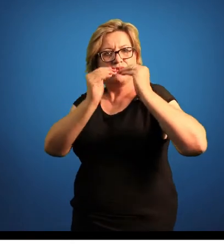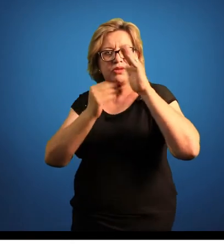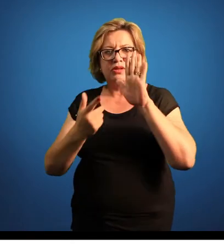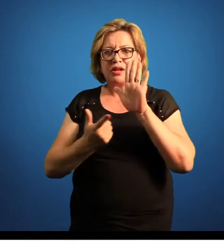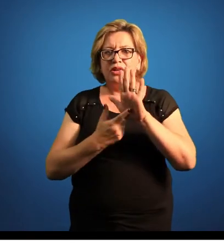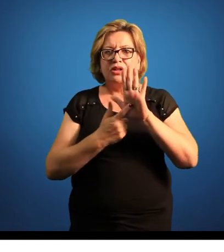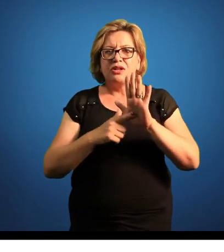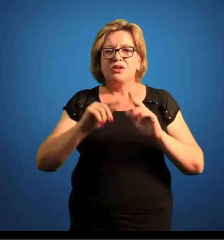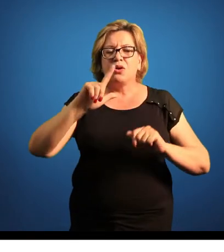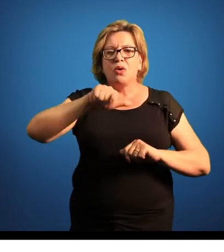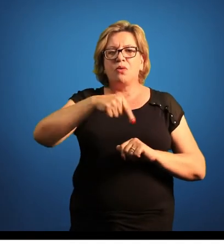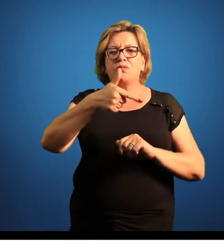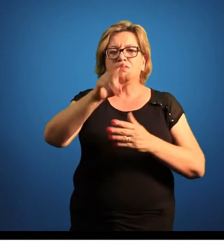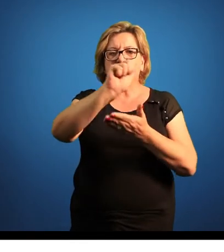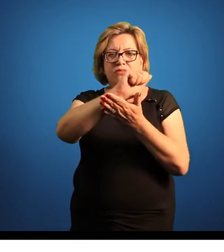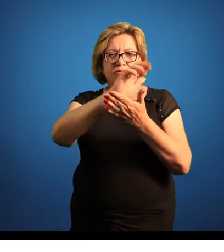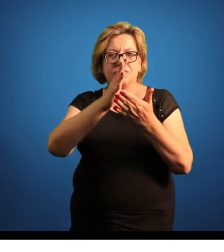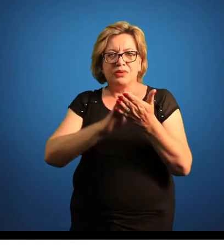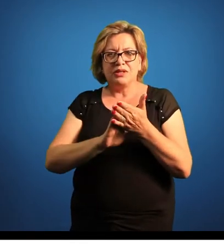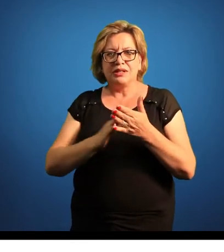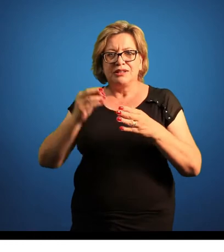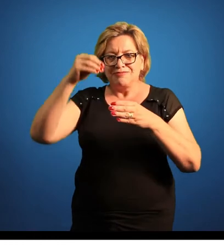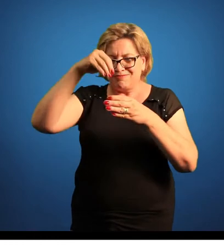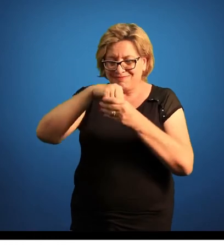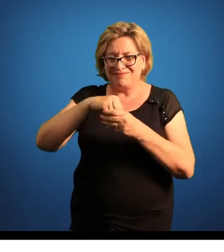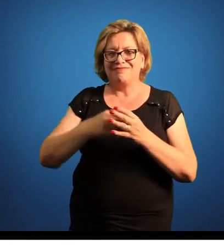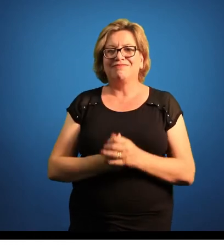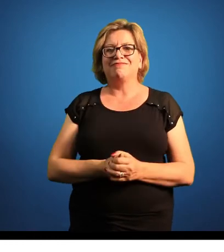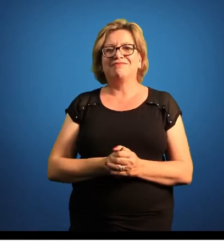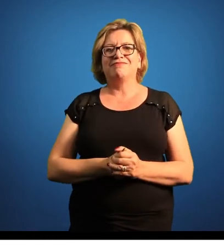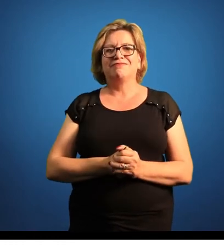para mais uma atividade para dentro do aquário.